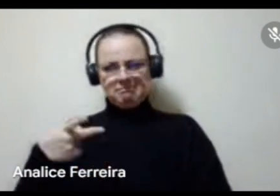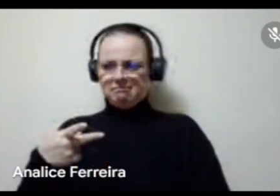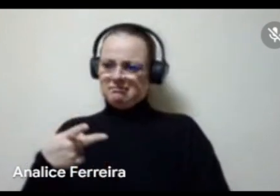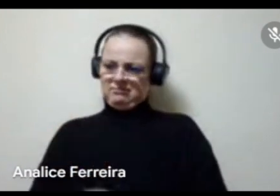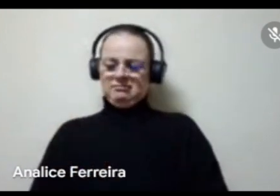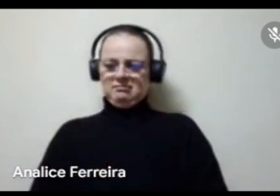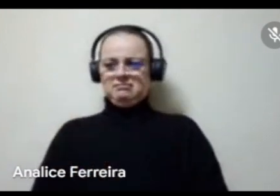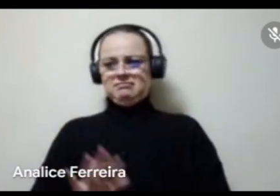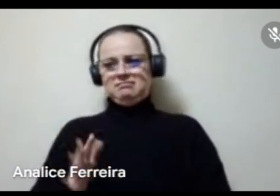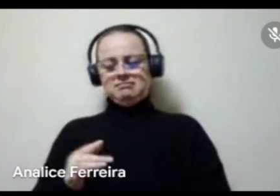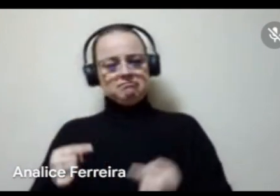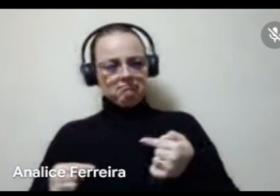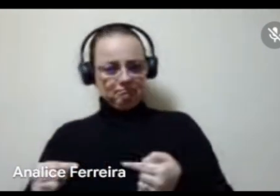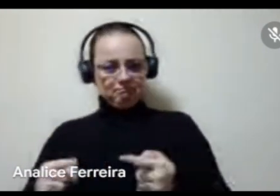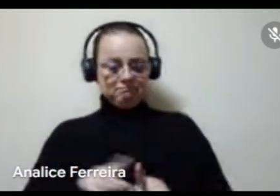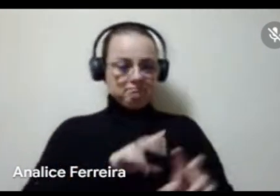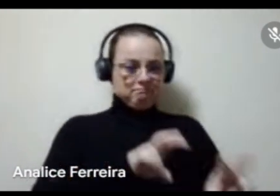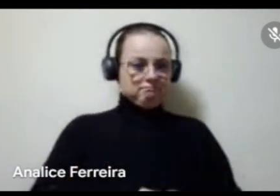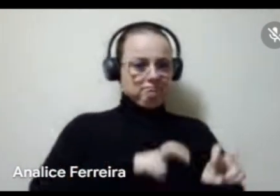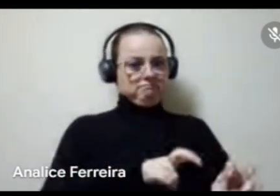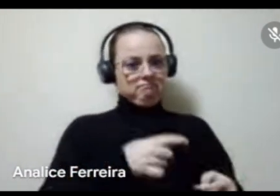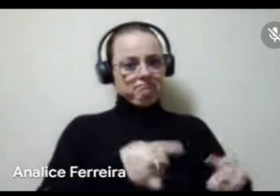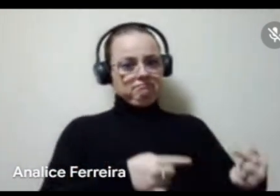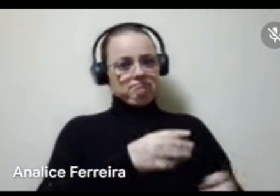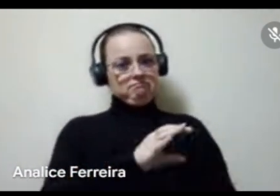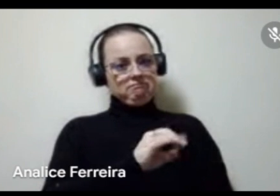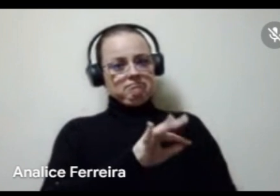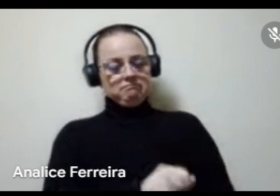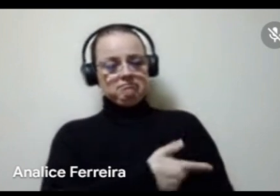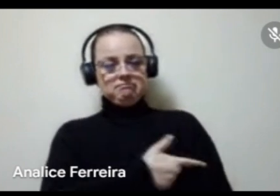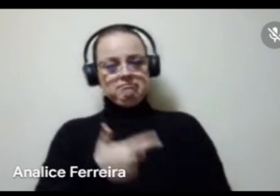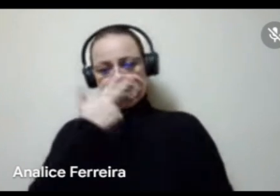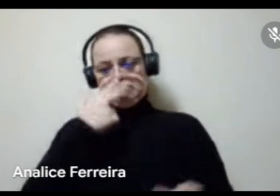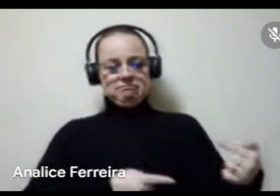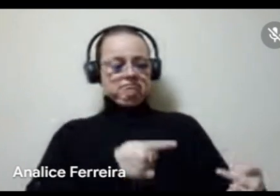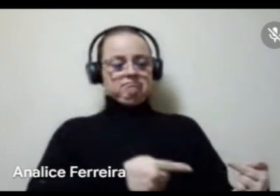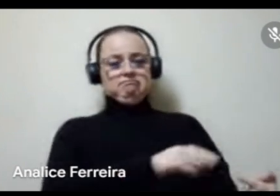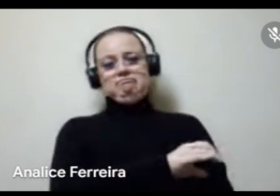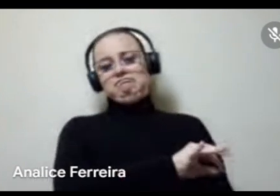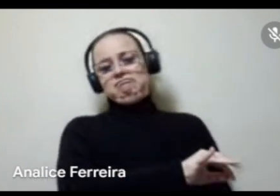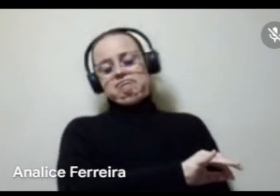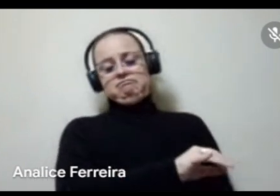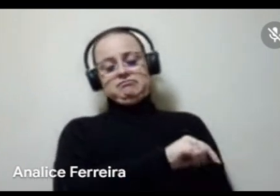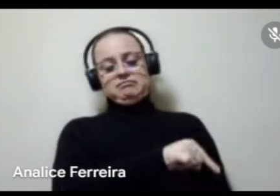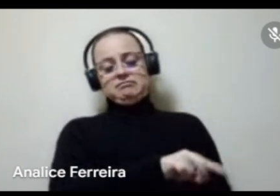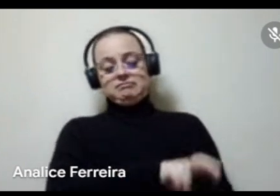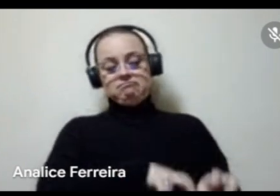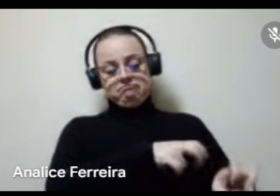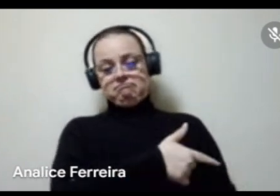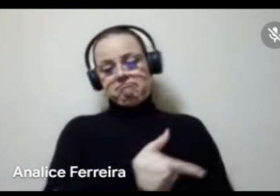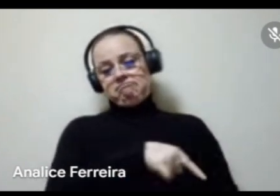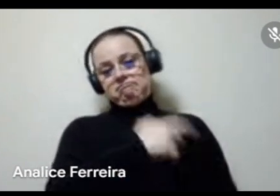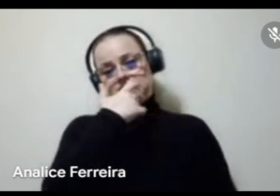na ampla concorrência e para o interior um prêmio nas cotas. Então, não teve ampla concorrência para o interior e eu acho que isso é uma coisa